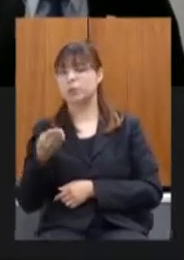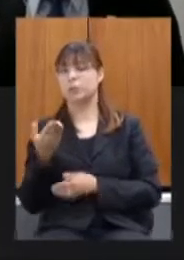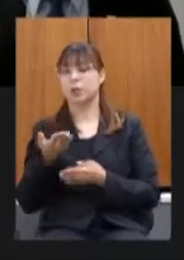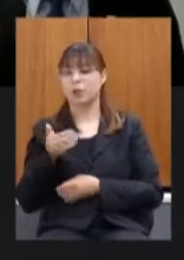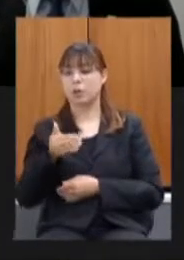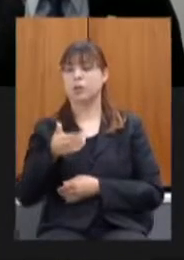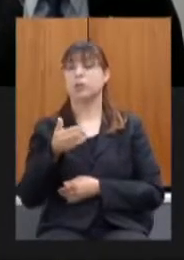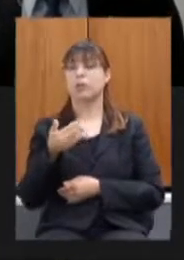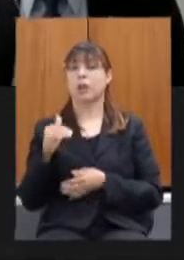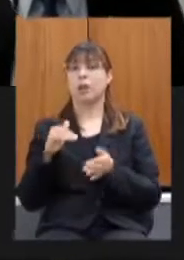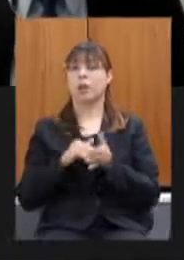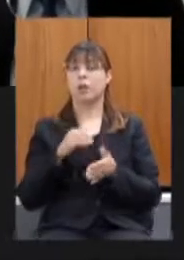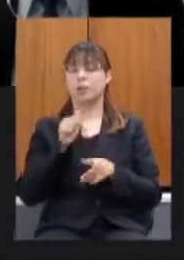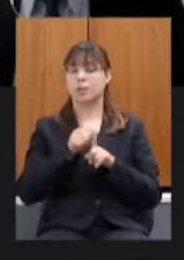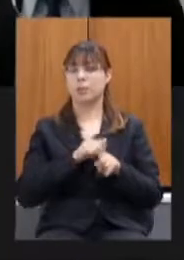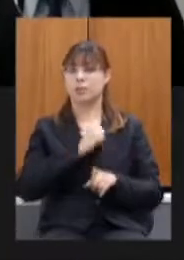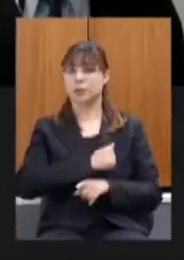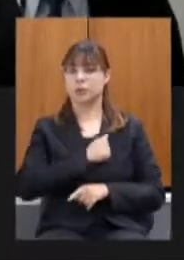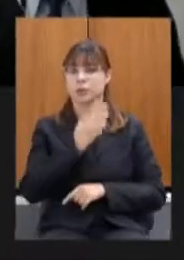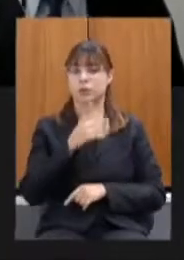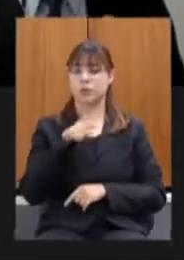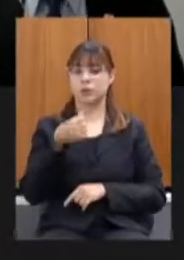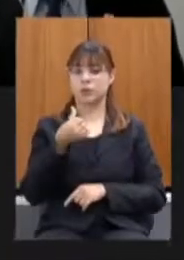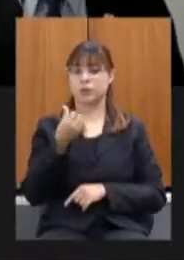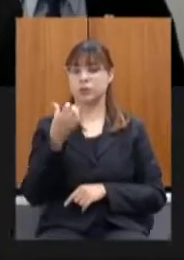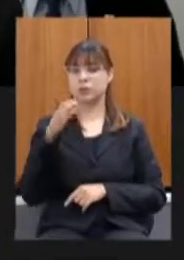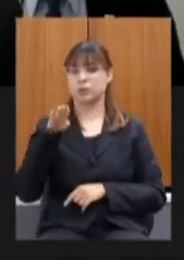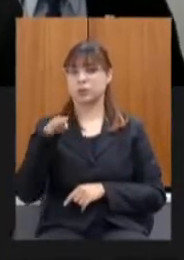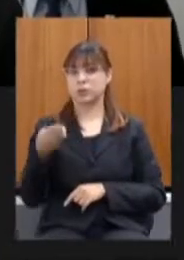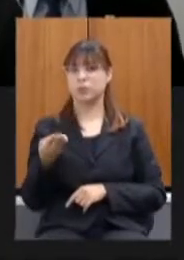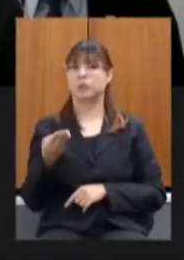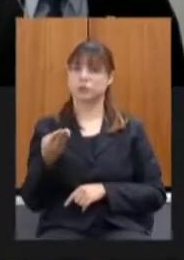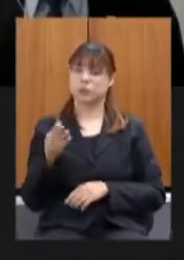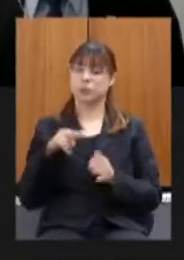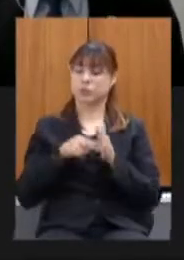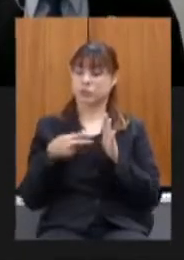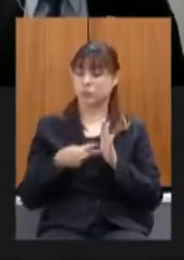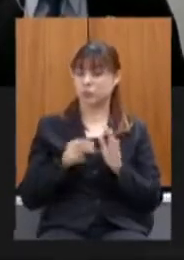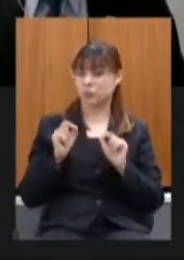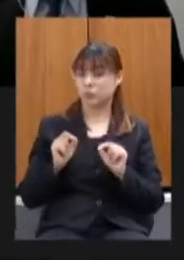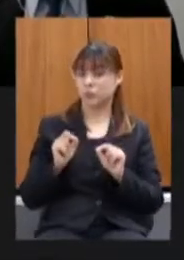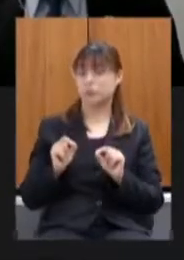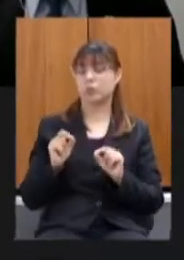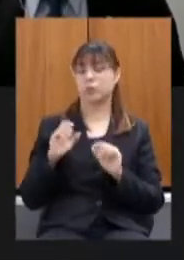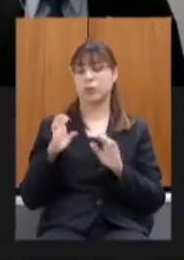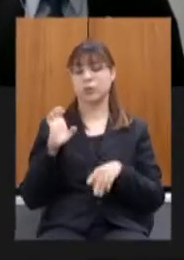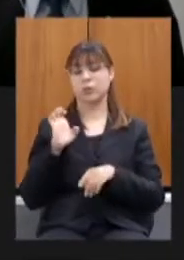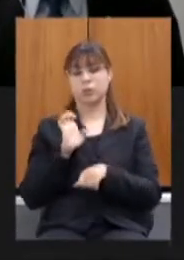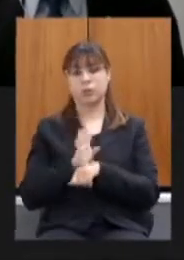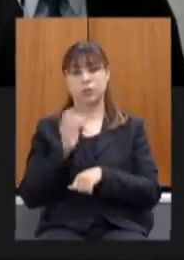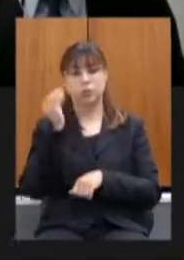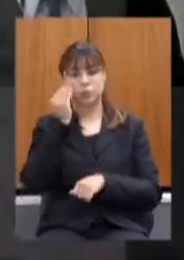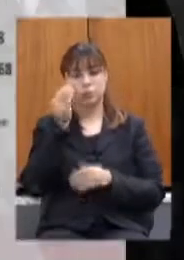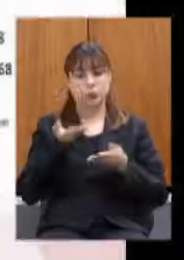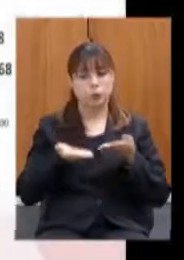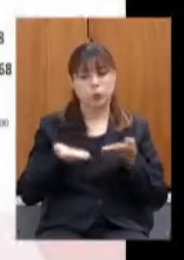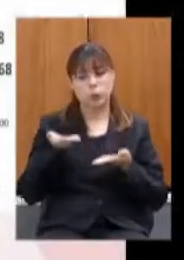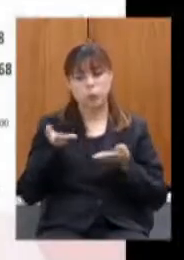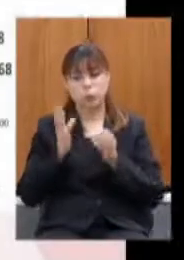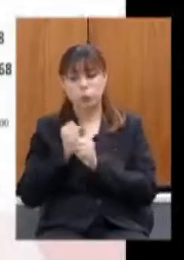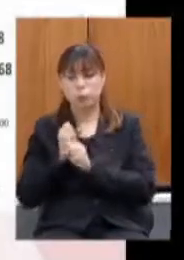até agosto 4,6 bilhões isso quer dizer que o Estado vem buscando reequilibrar suas contas